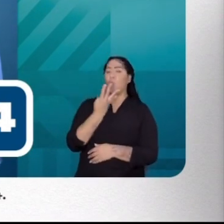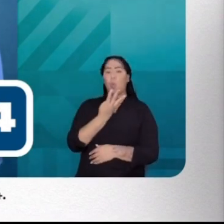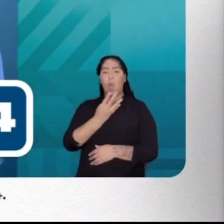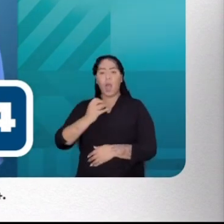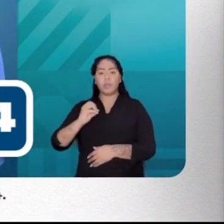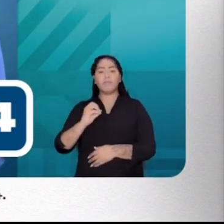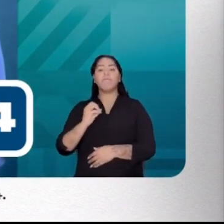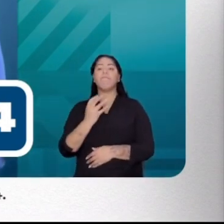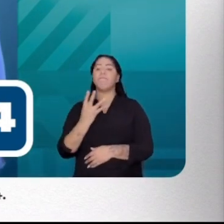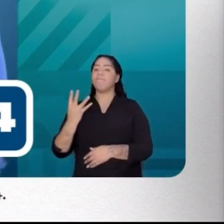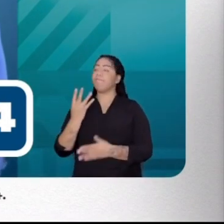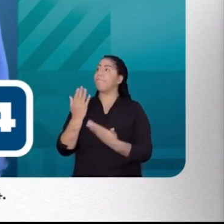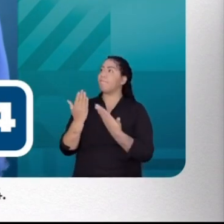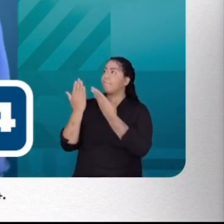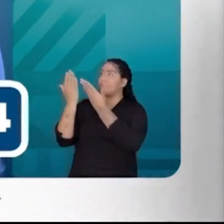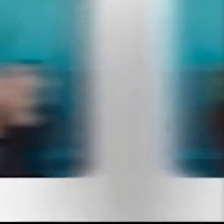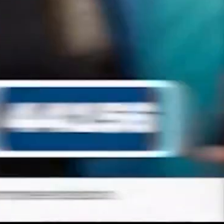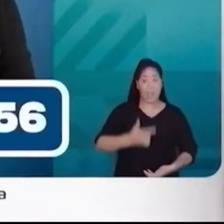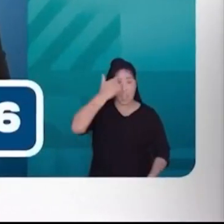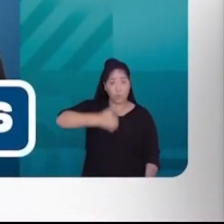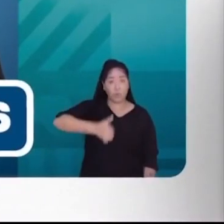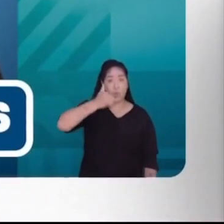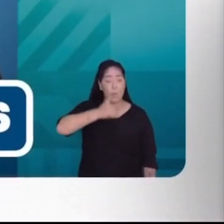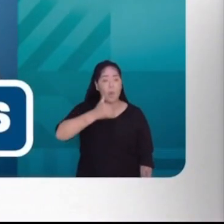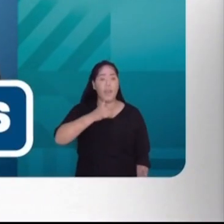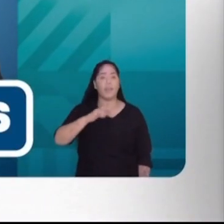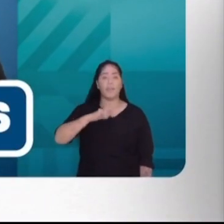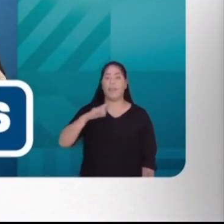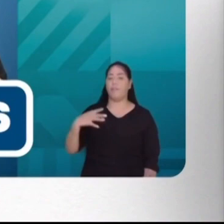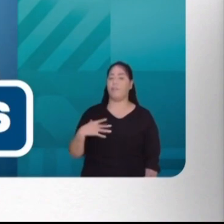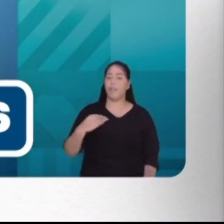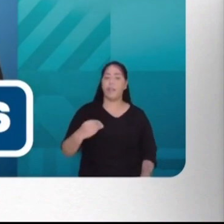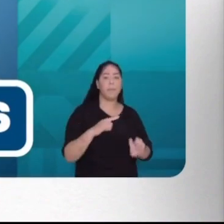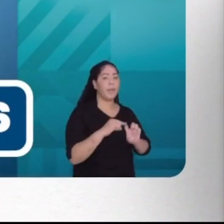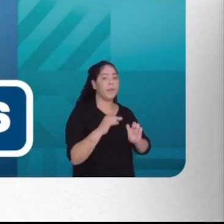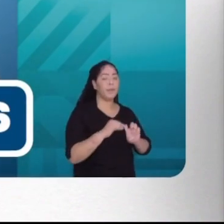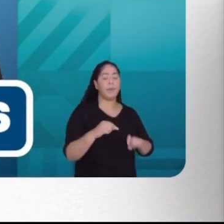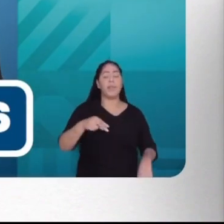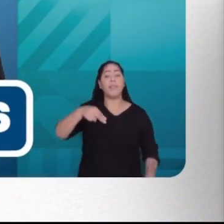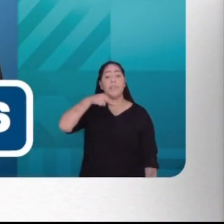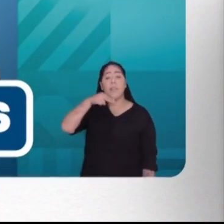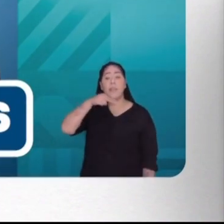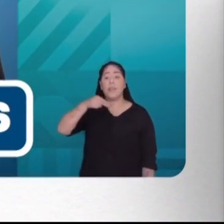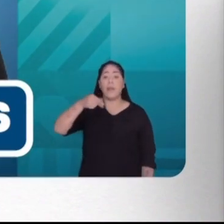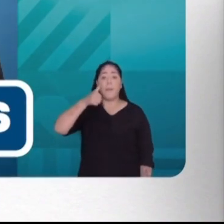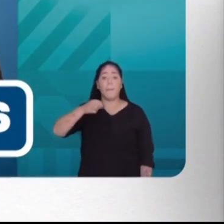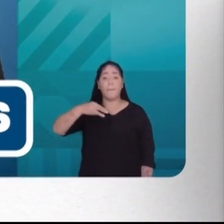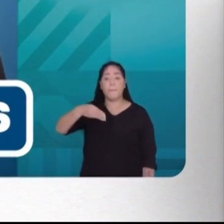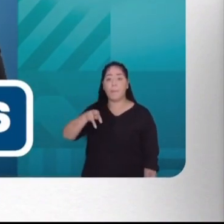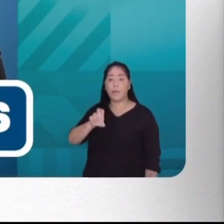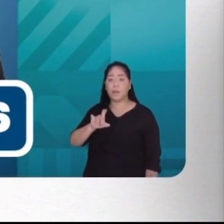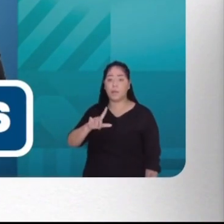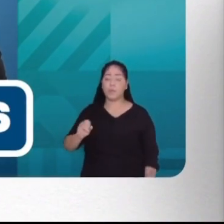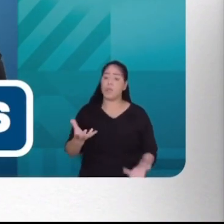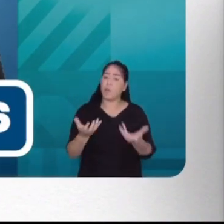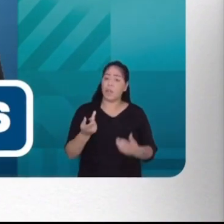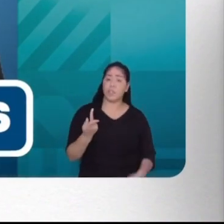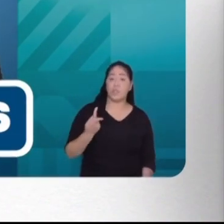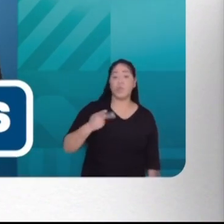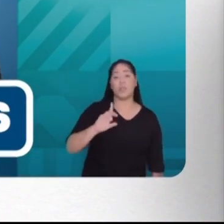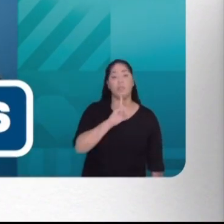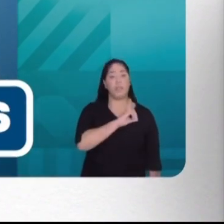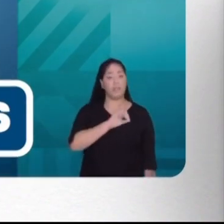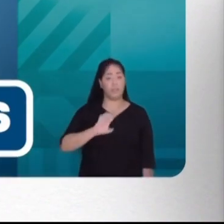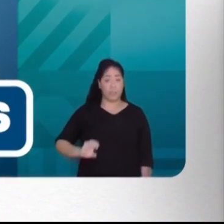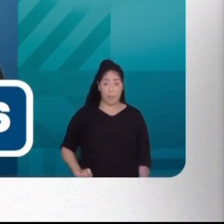44044. Sou mulher, mãe, empreendedora e neta da vó Marlene. Quero ser a sua deputada